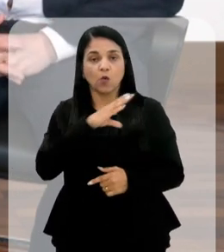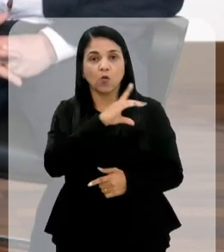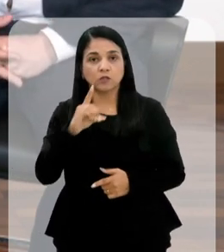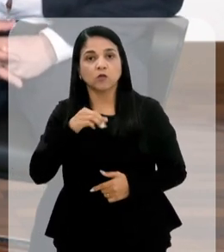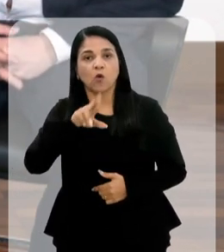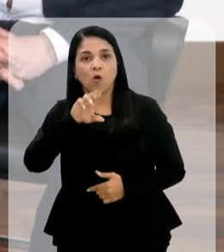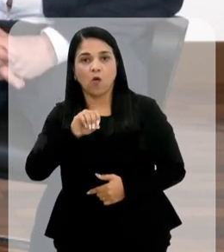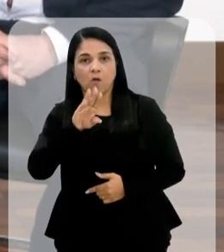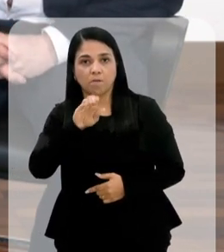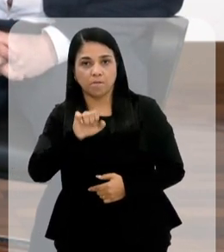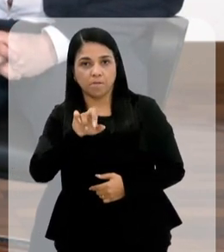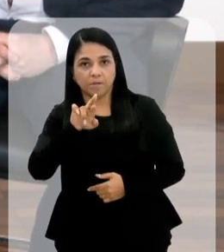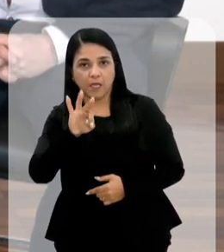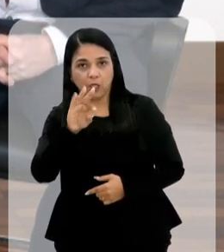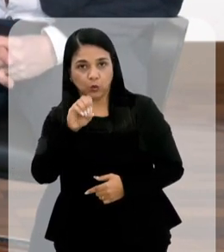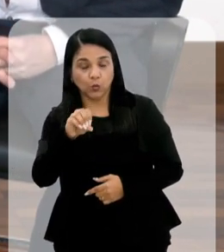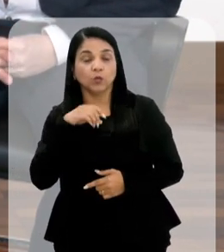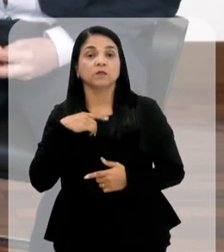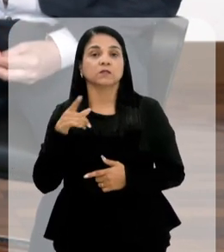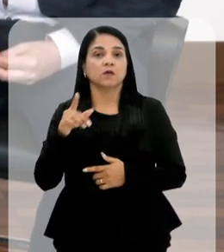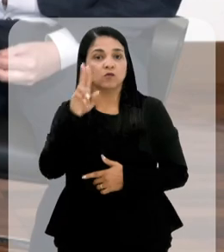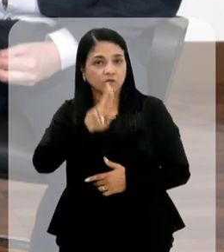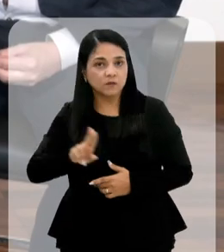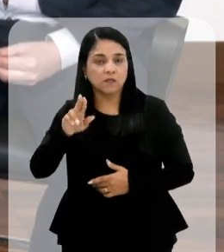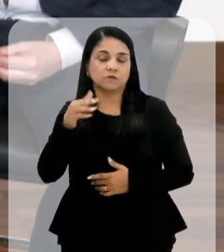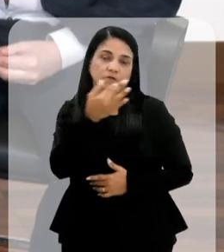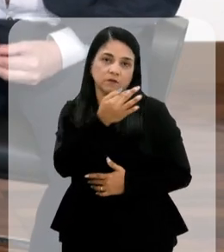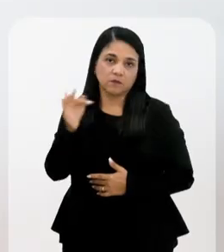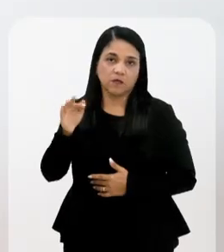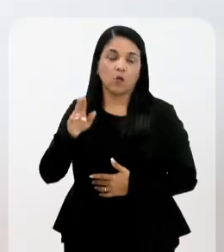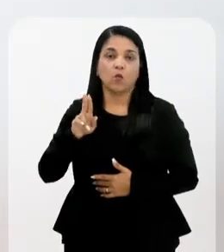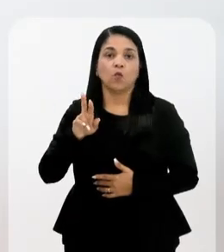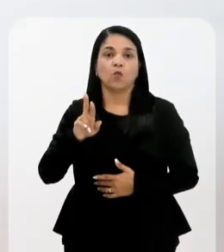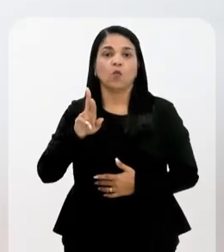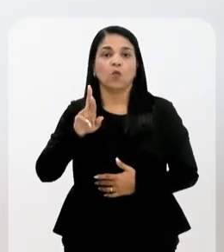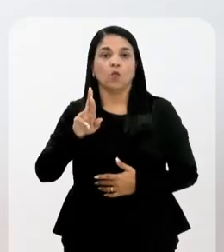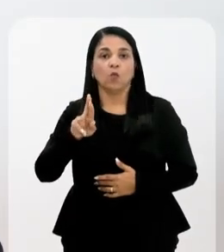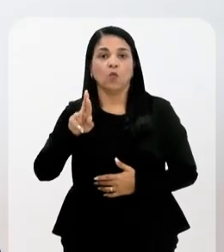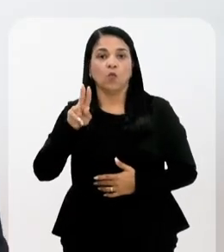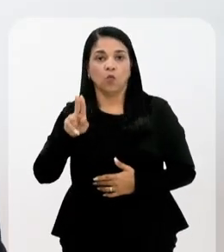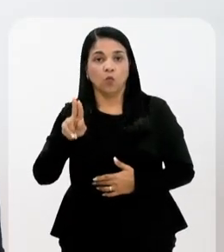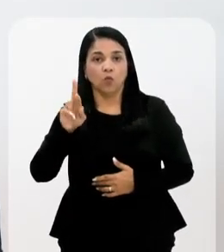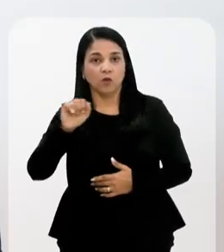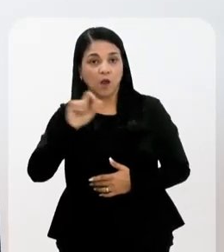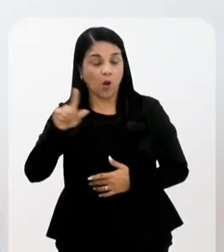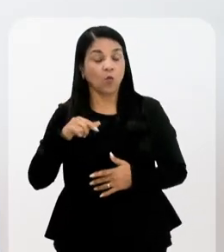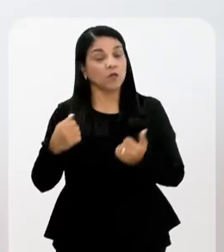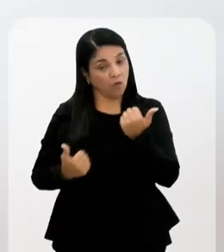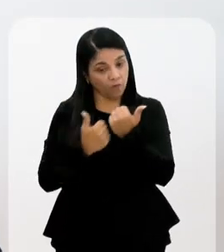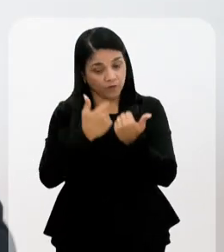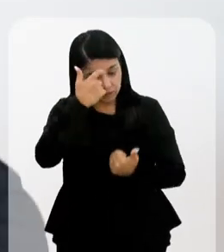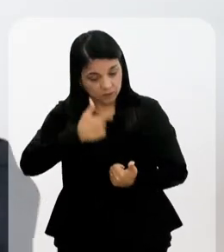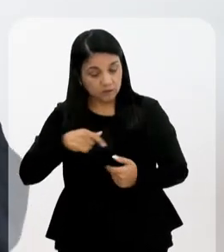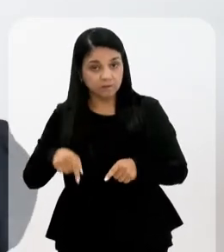professor Roberto, da Universidade Federal Rural do Rio de Janeiro, e eu sou vice-coordenador aí desse fórum, que também tem